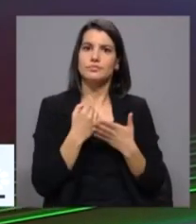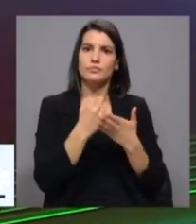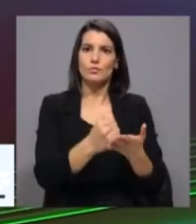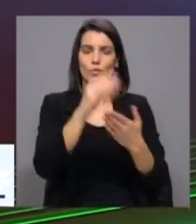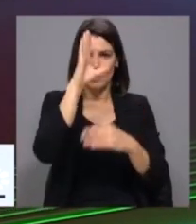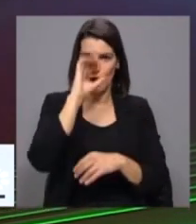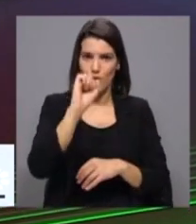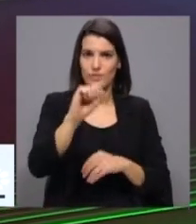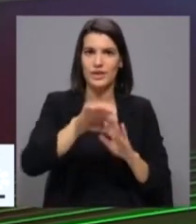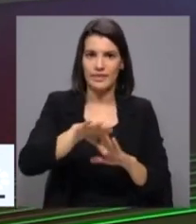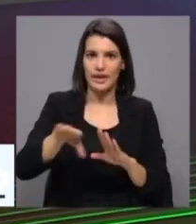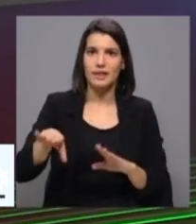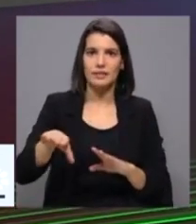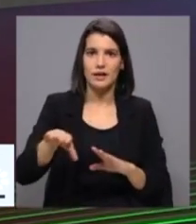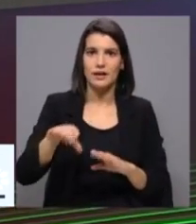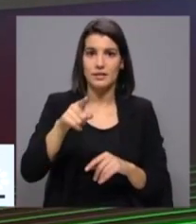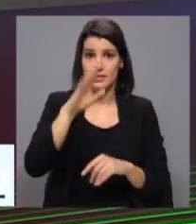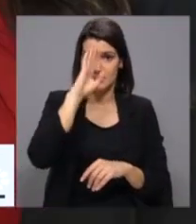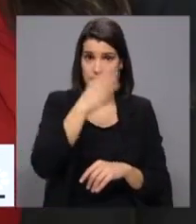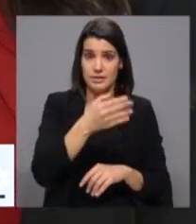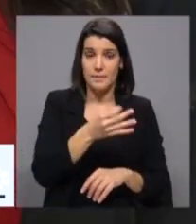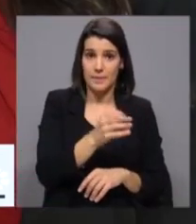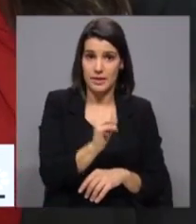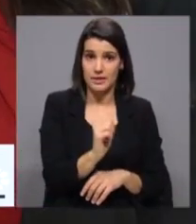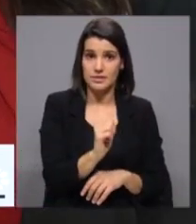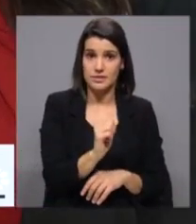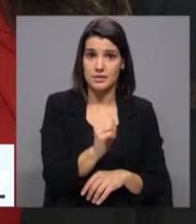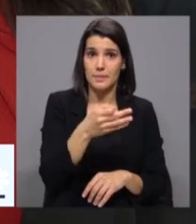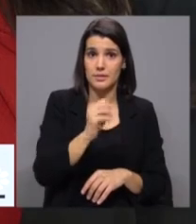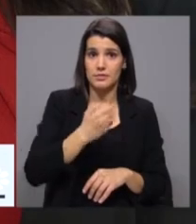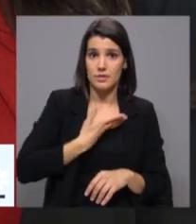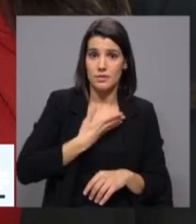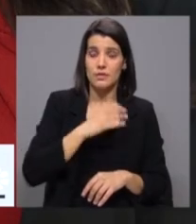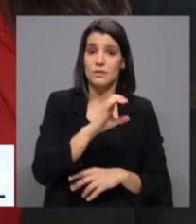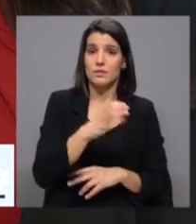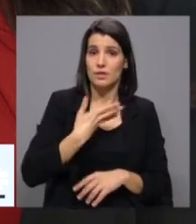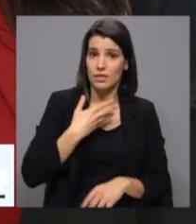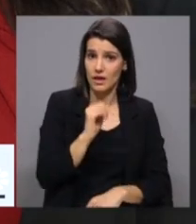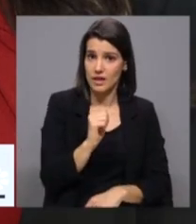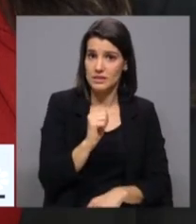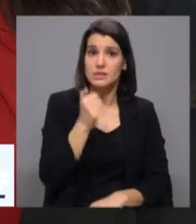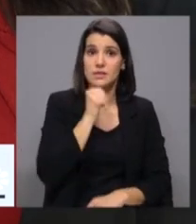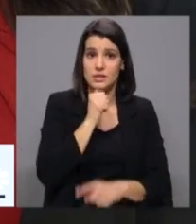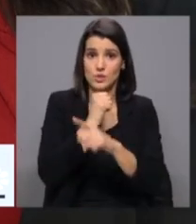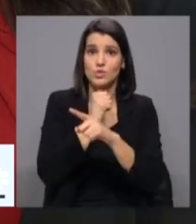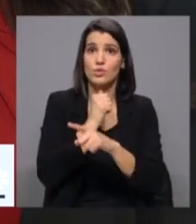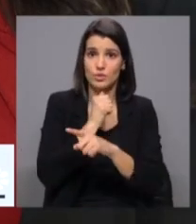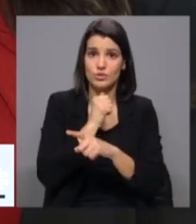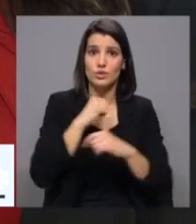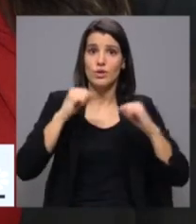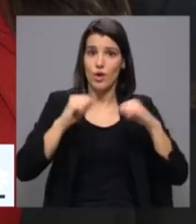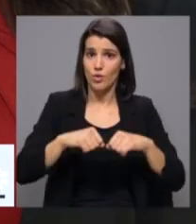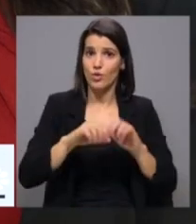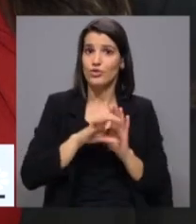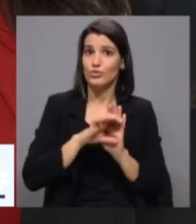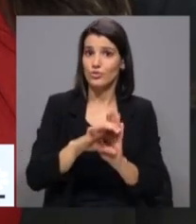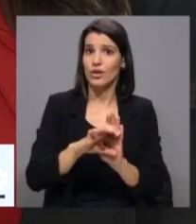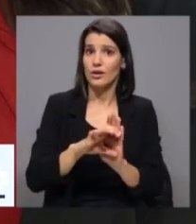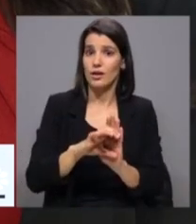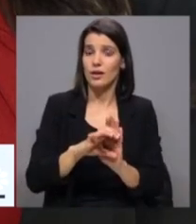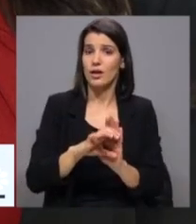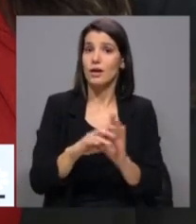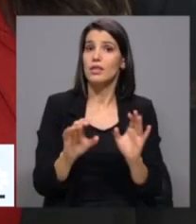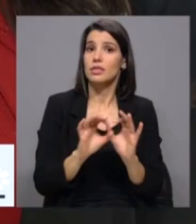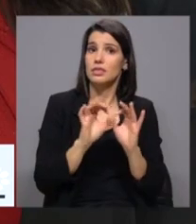governo de direita quando sabe que PS, PSD e CDS nos Açores fizeram um acordo com o Chega, como